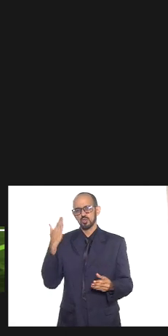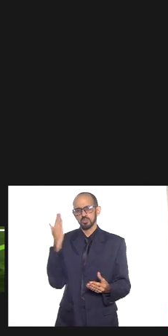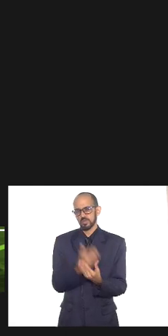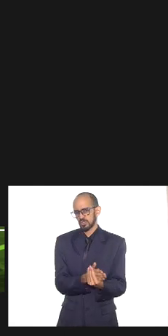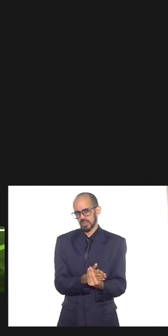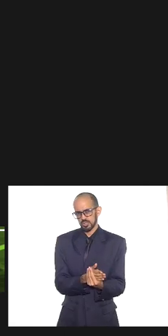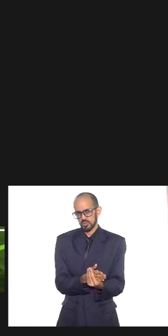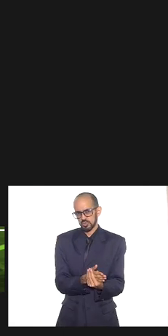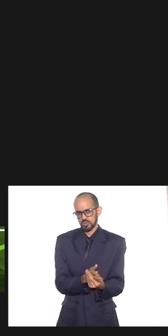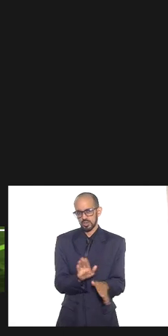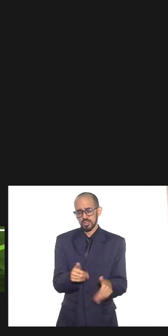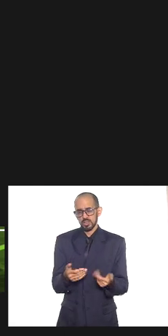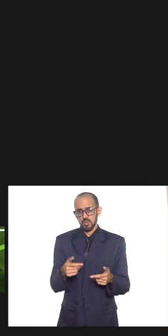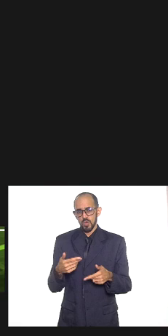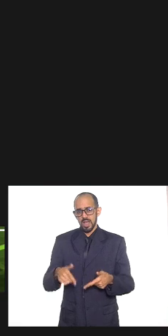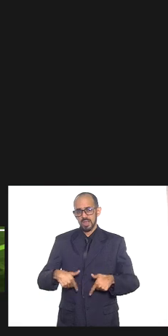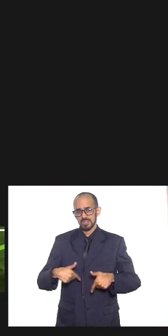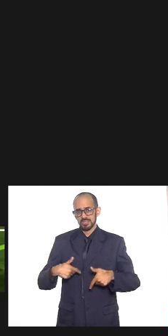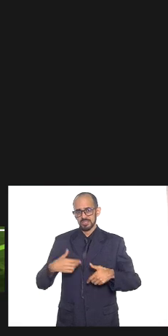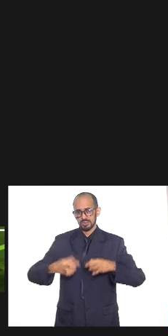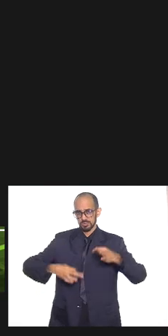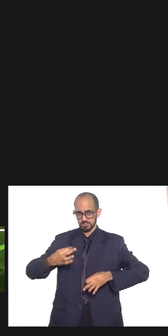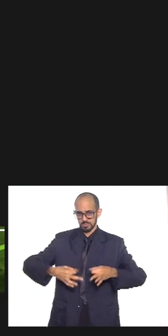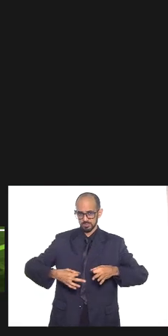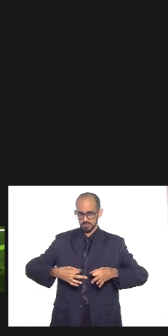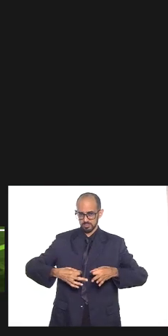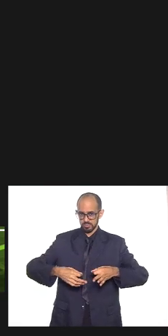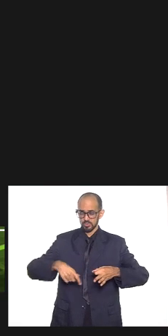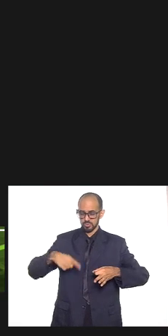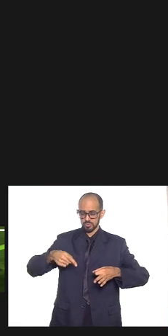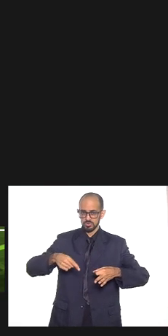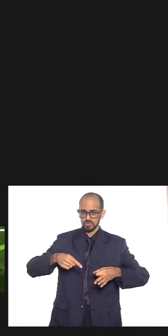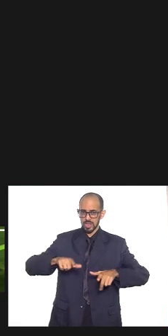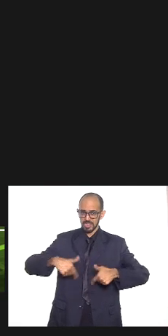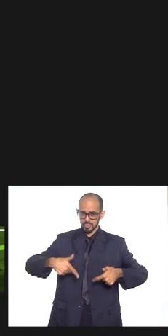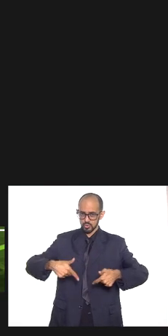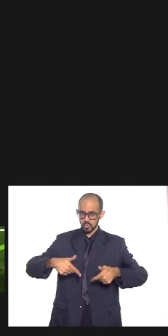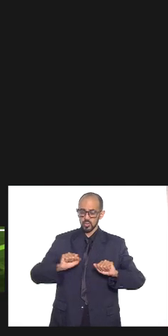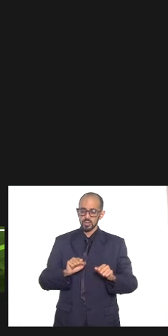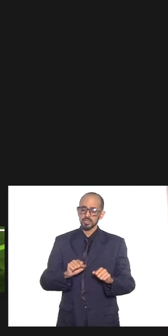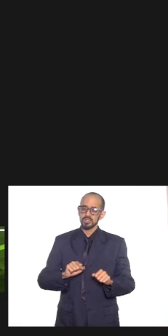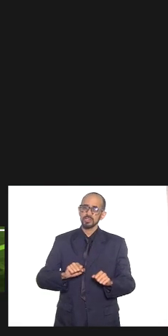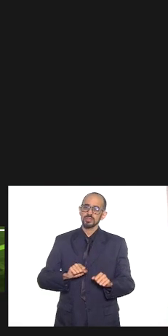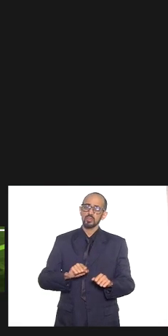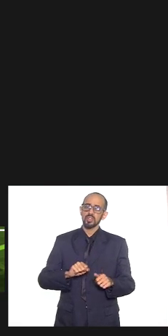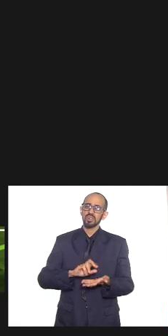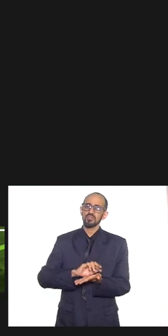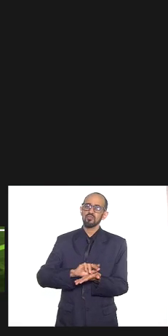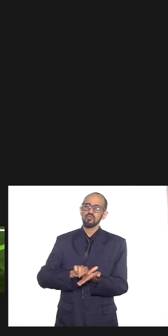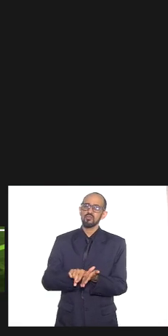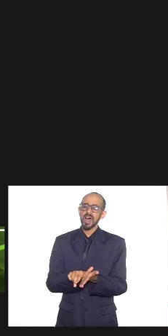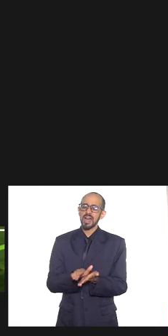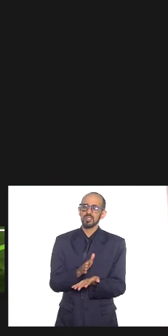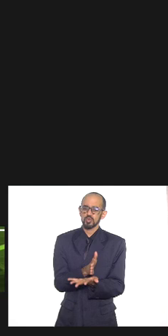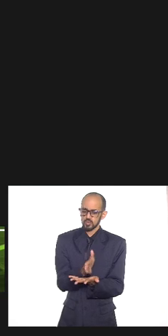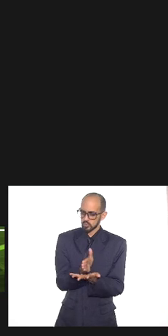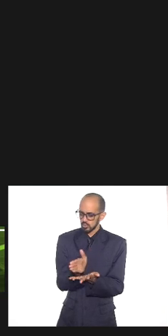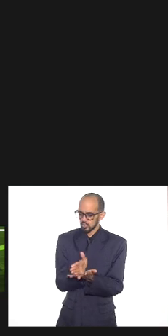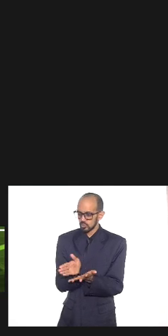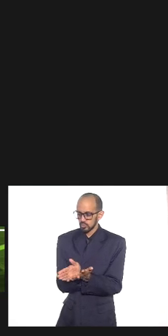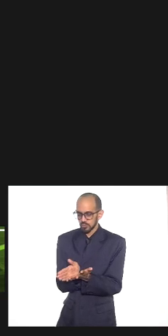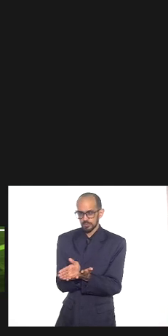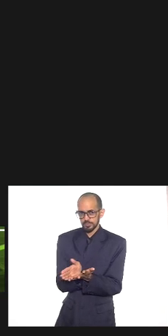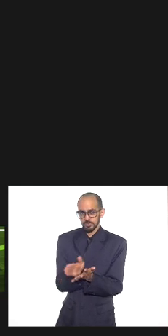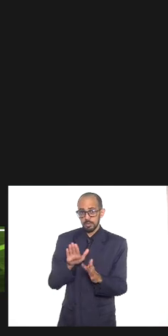elas andaram em paralelo em duas frentes nós observamos depois dessa série de ações apesar de o